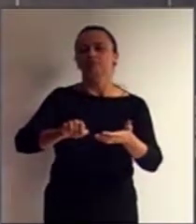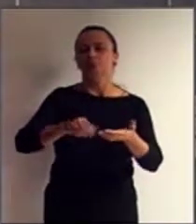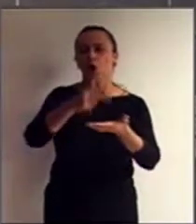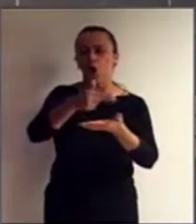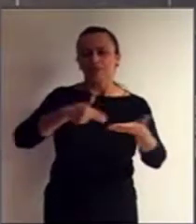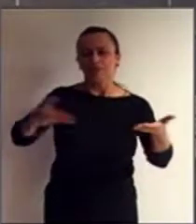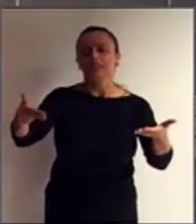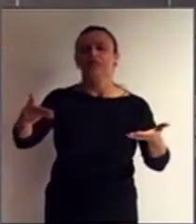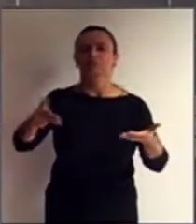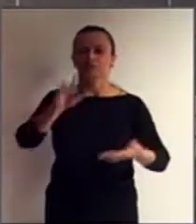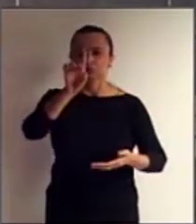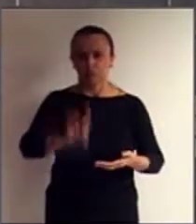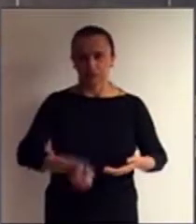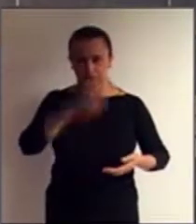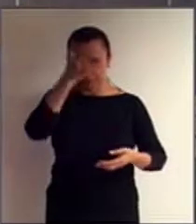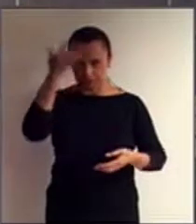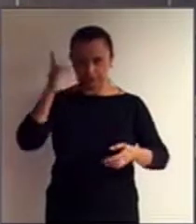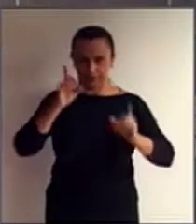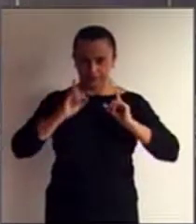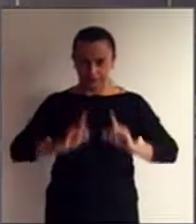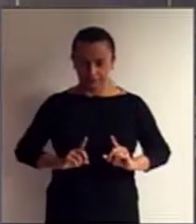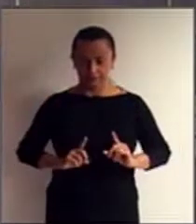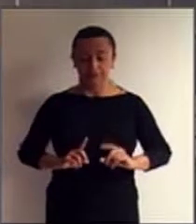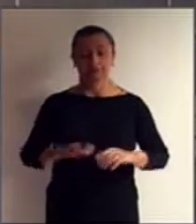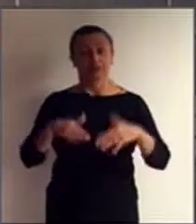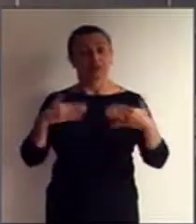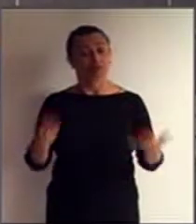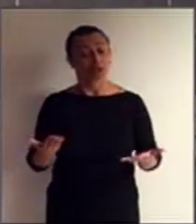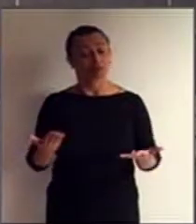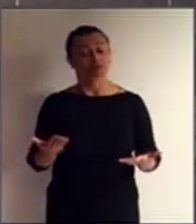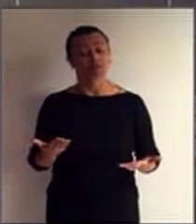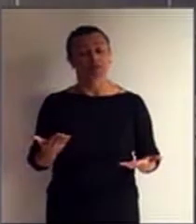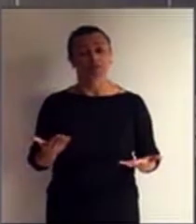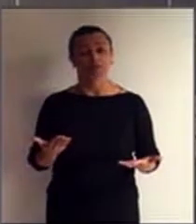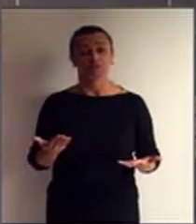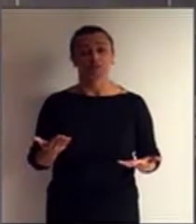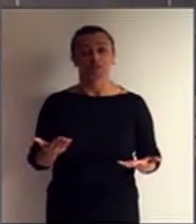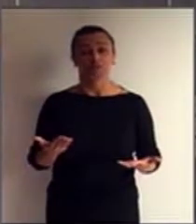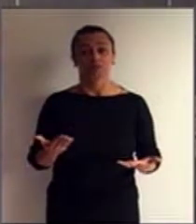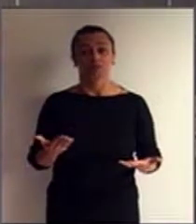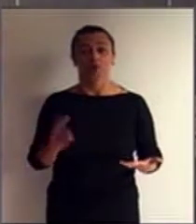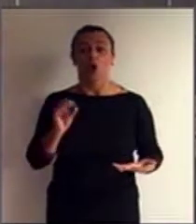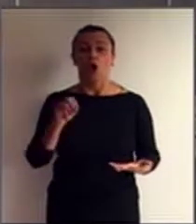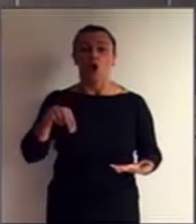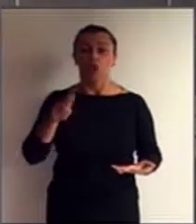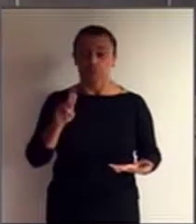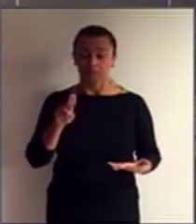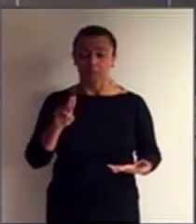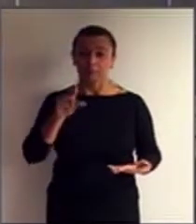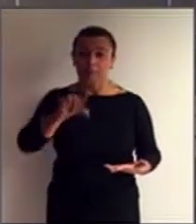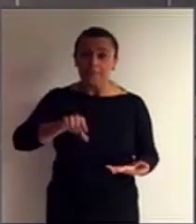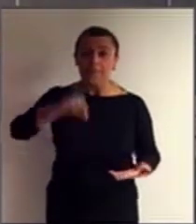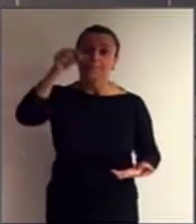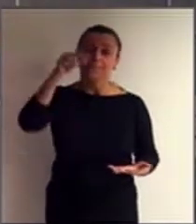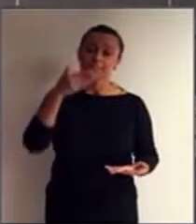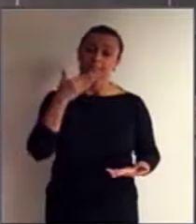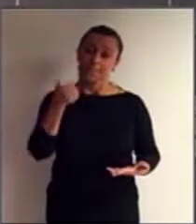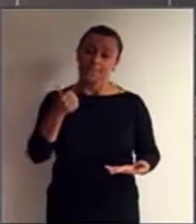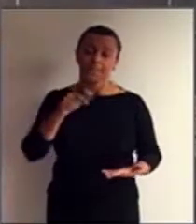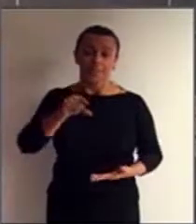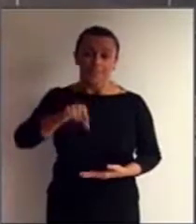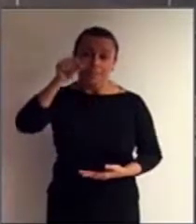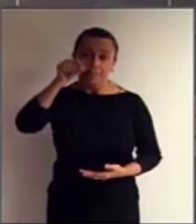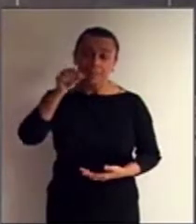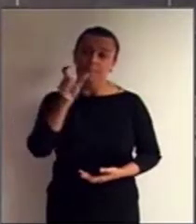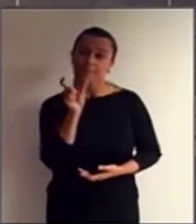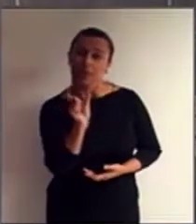Pessoa com Deficiência, e, então, preferiu-se introduzir o termo intelectual